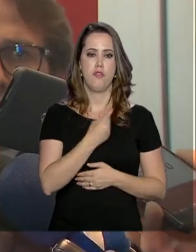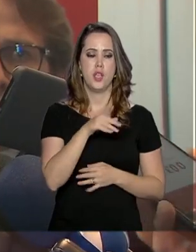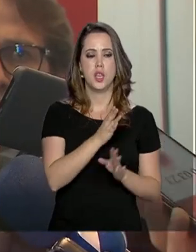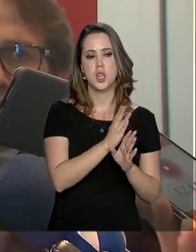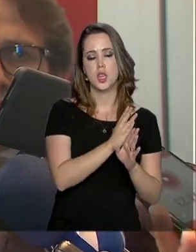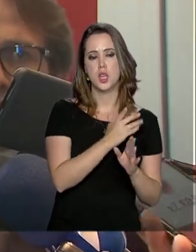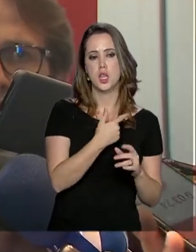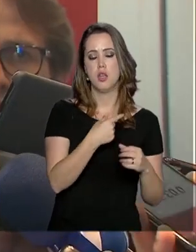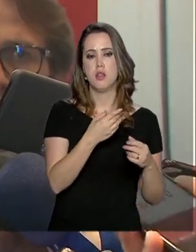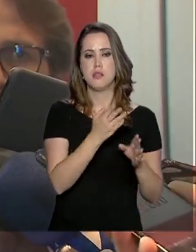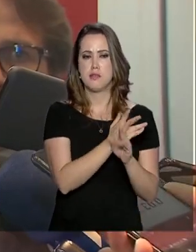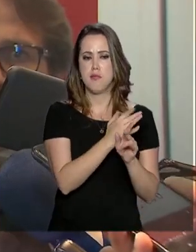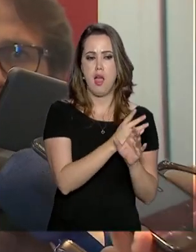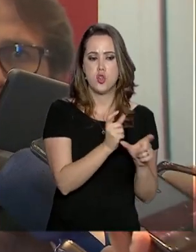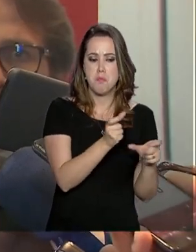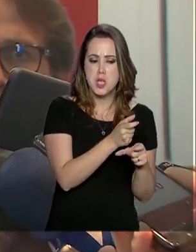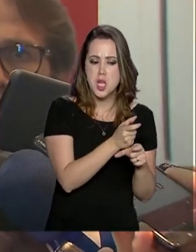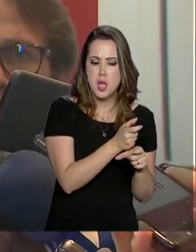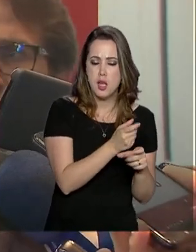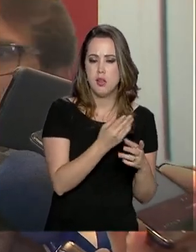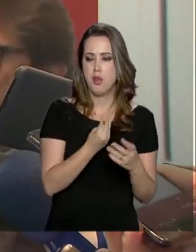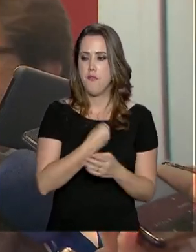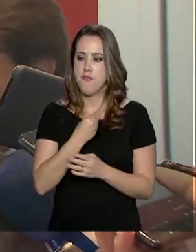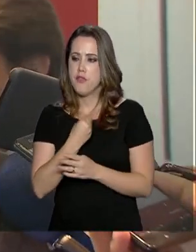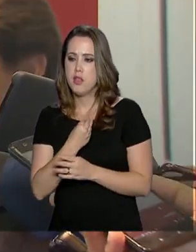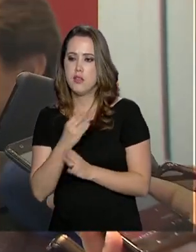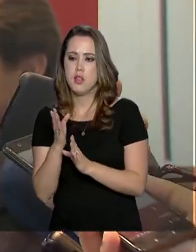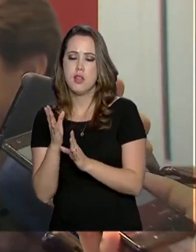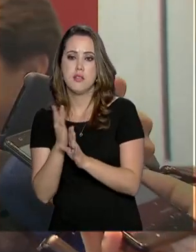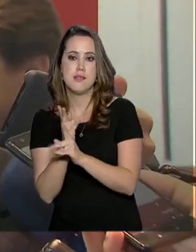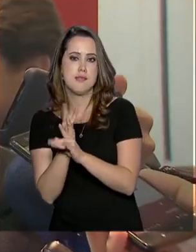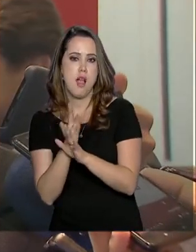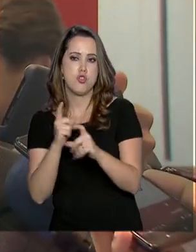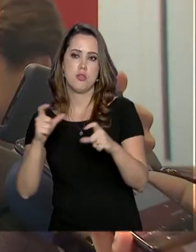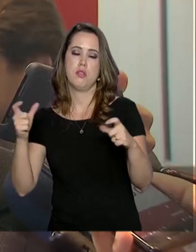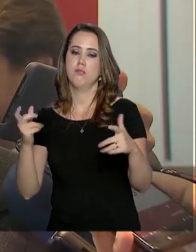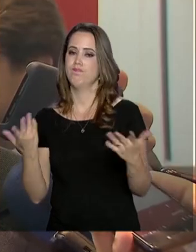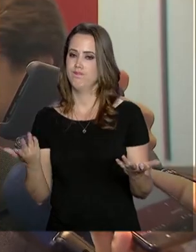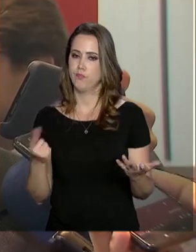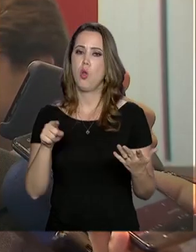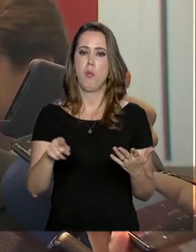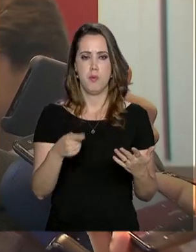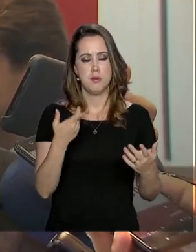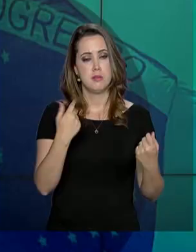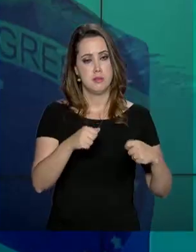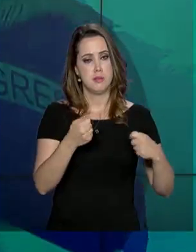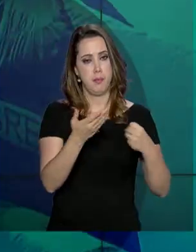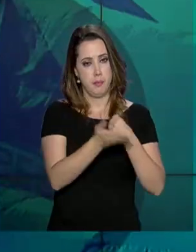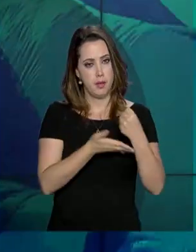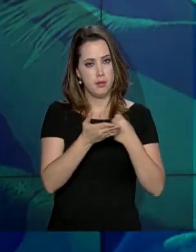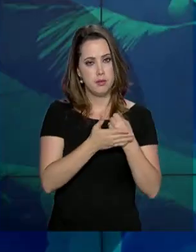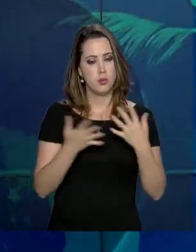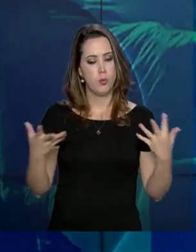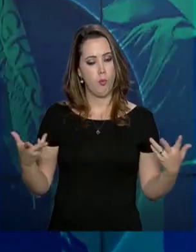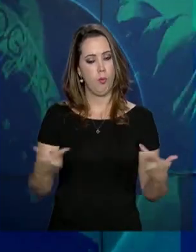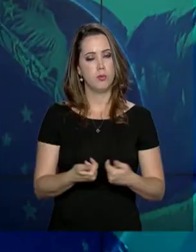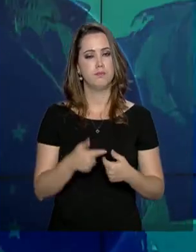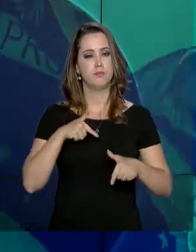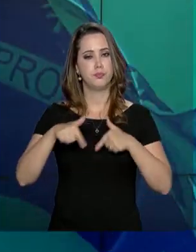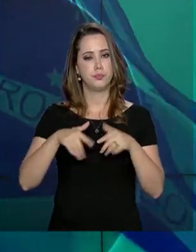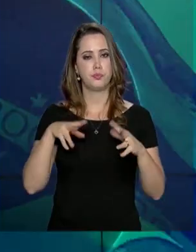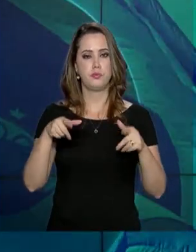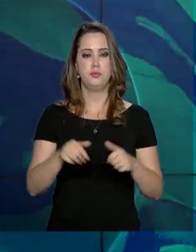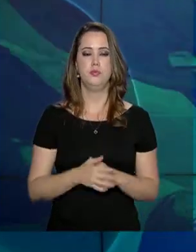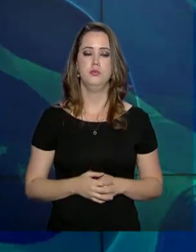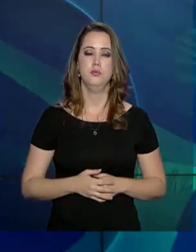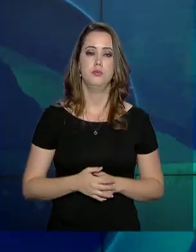interior e vida da capital. Seja a vida que todos tenham direito a um mínimo de padrão de qualidade desses profissionais. E continua o